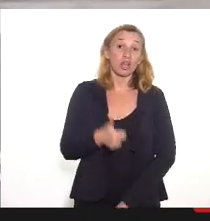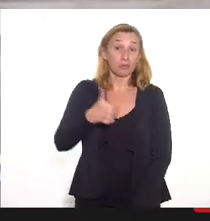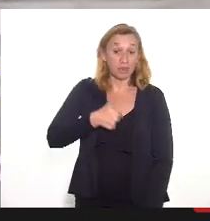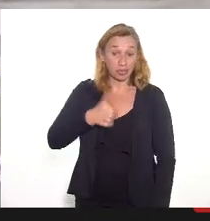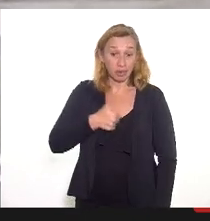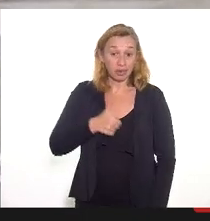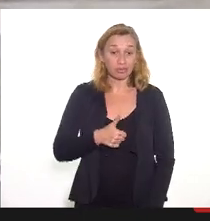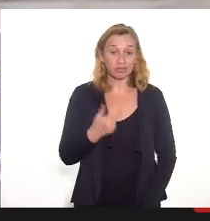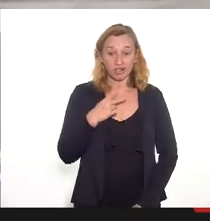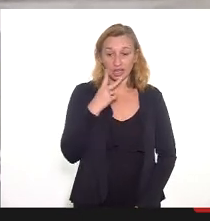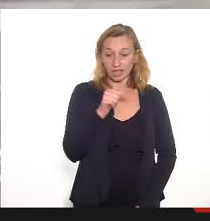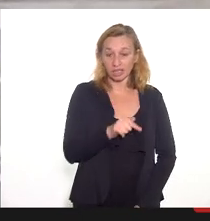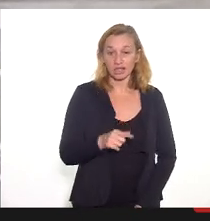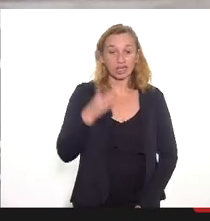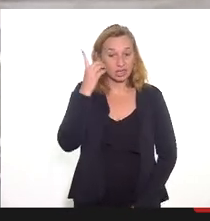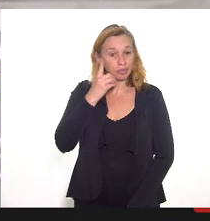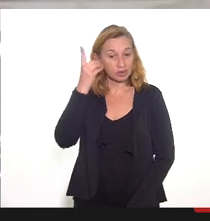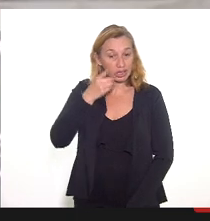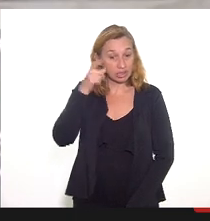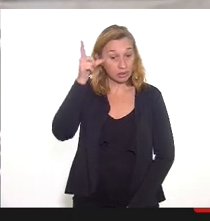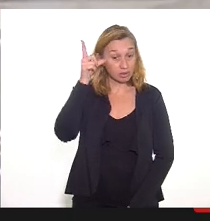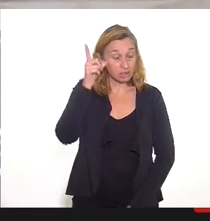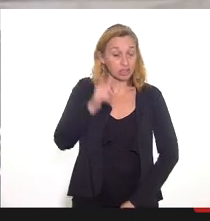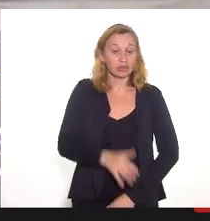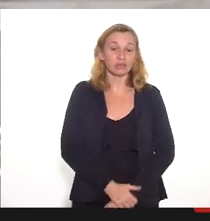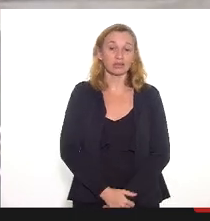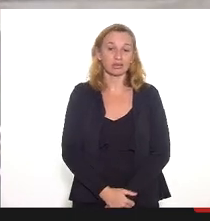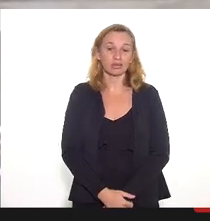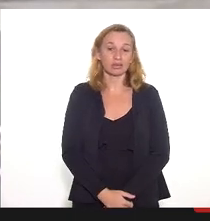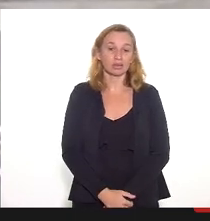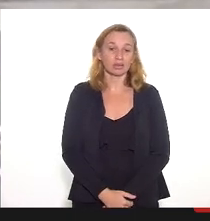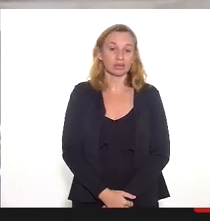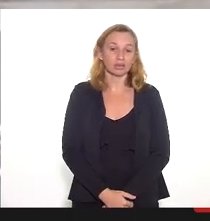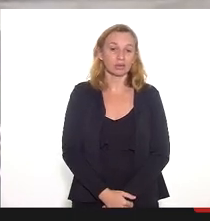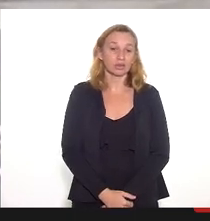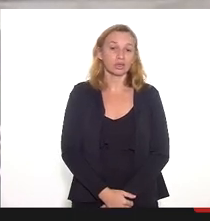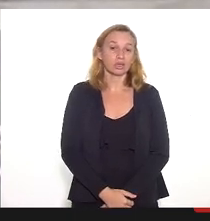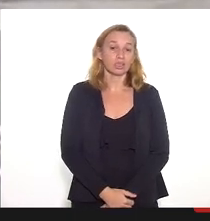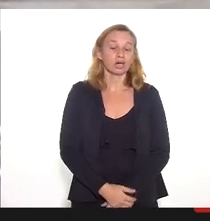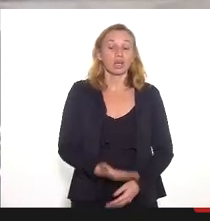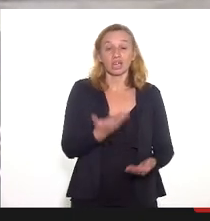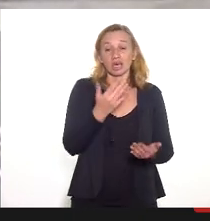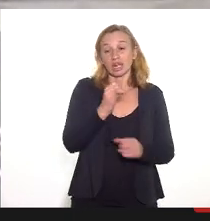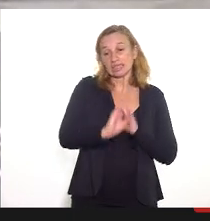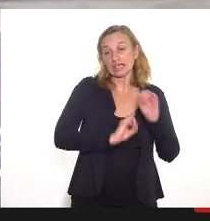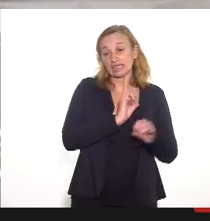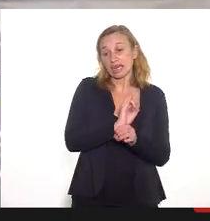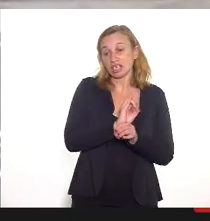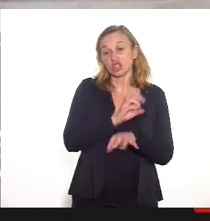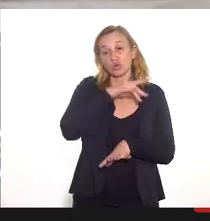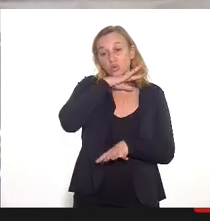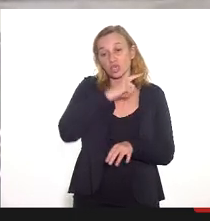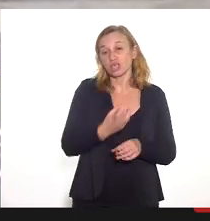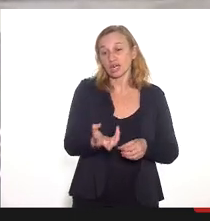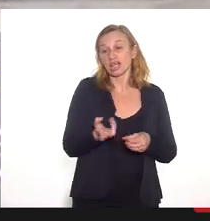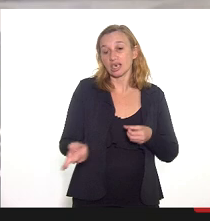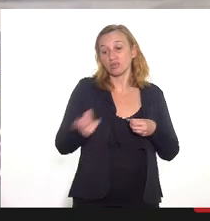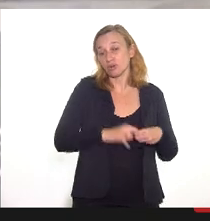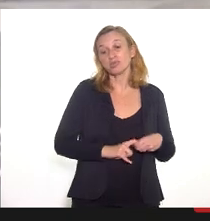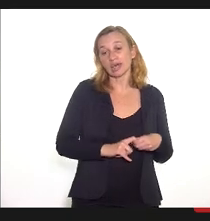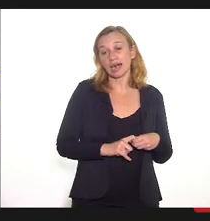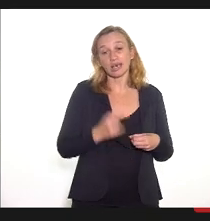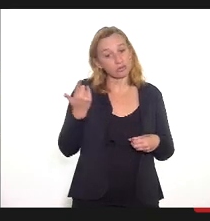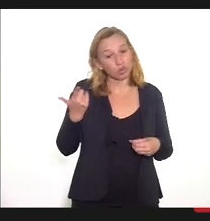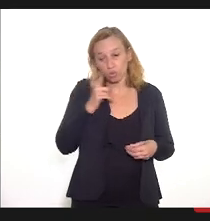justificar aqui que a deputada Lucinha caiu também em sistema e está tentando retornar,